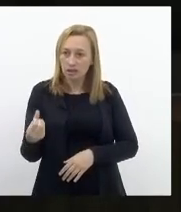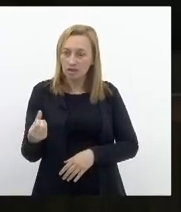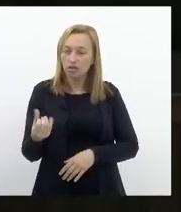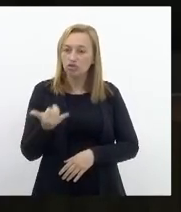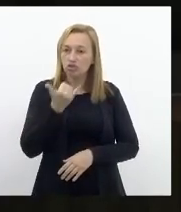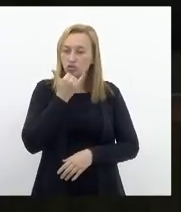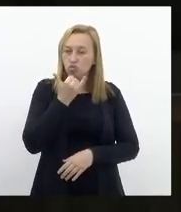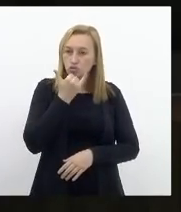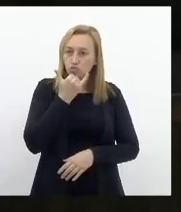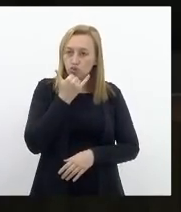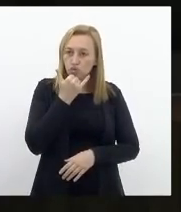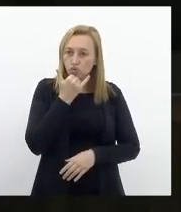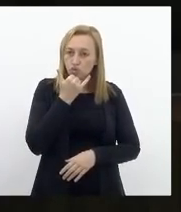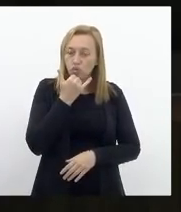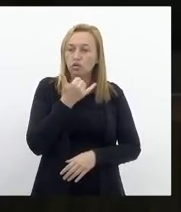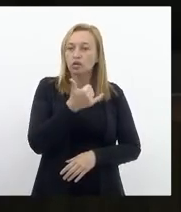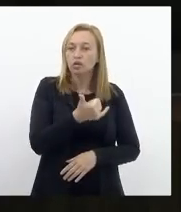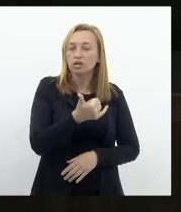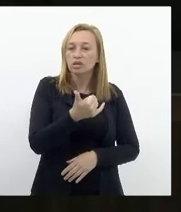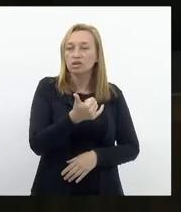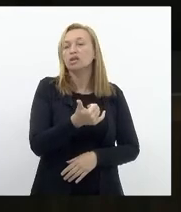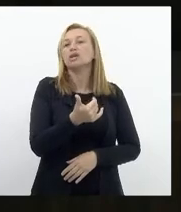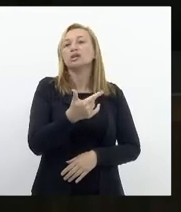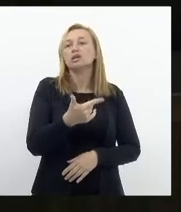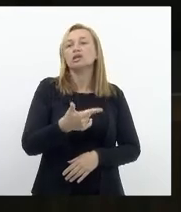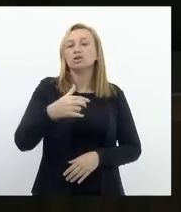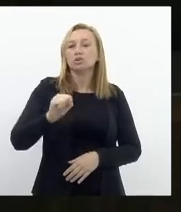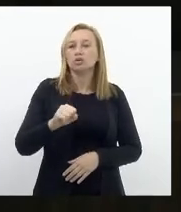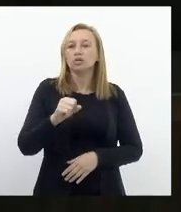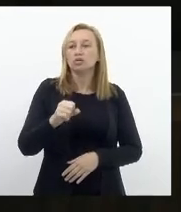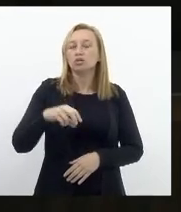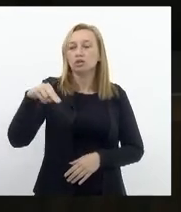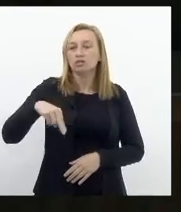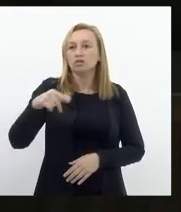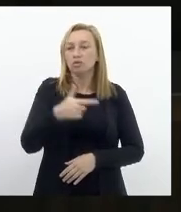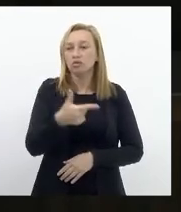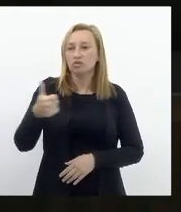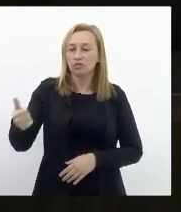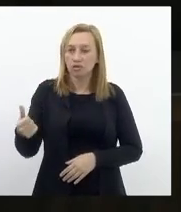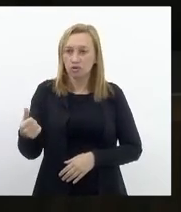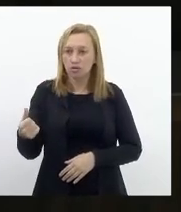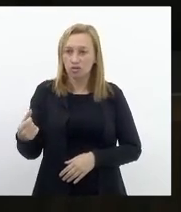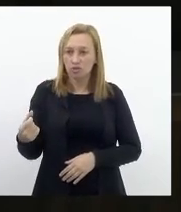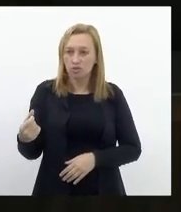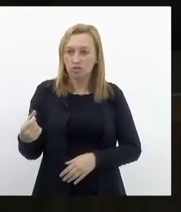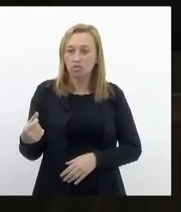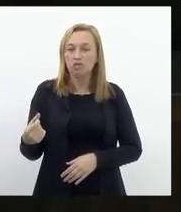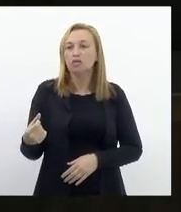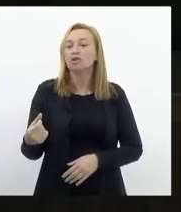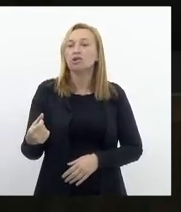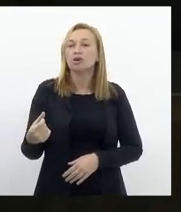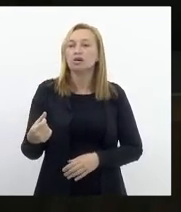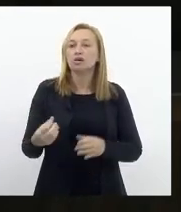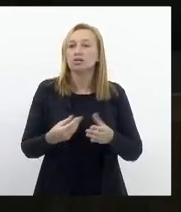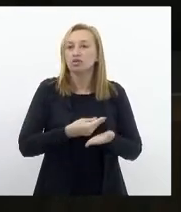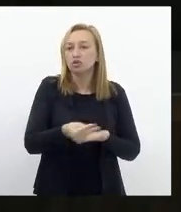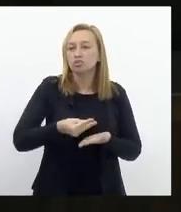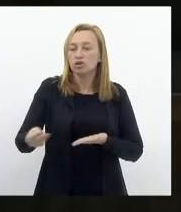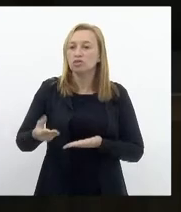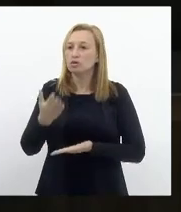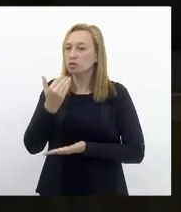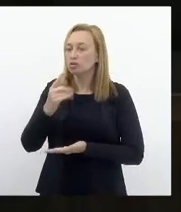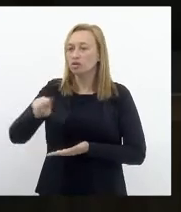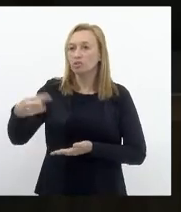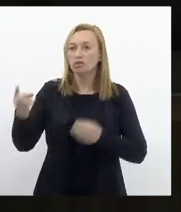desculpa, perdão, de 18 de novembro de 2015, que cria o programa de redistribuição de alimentos excedentes e das